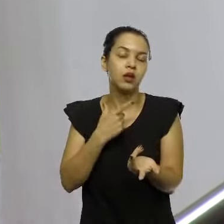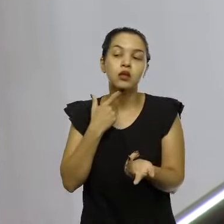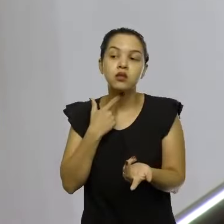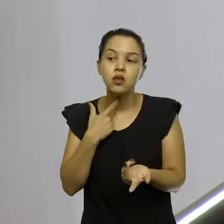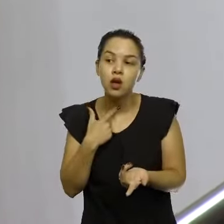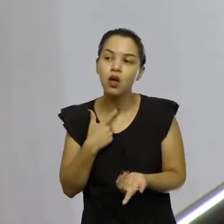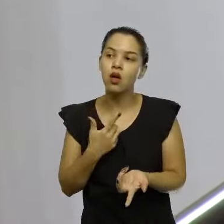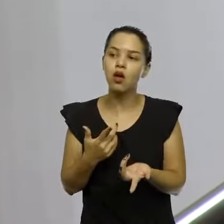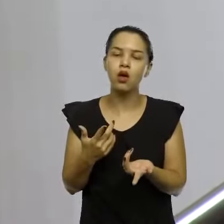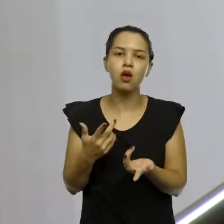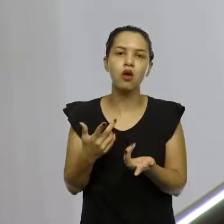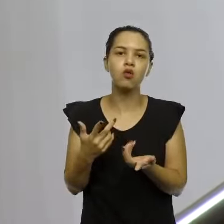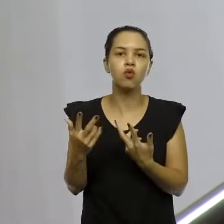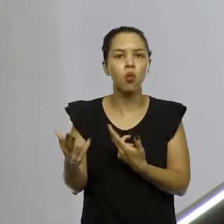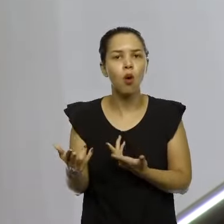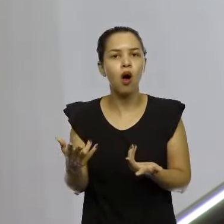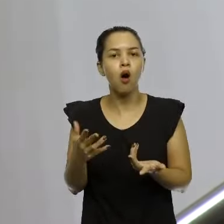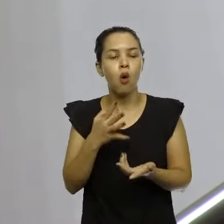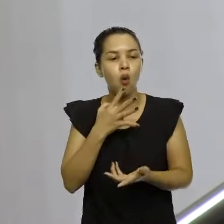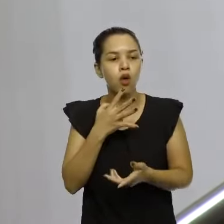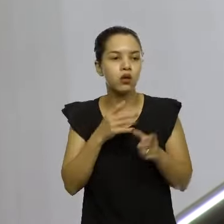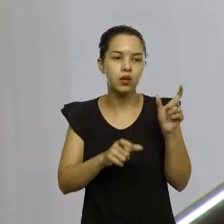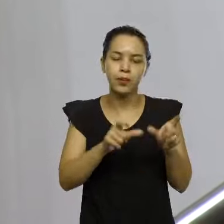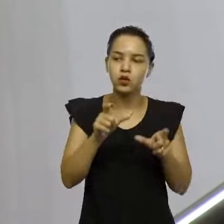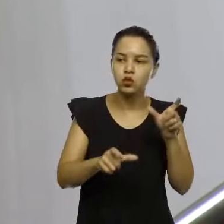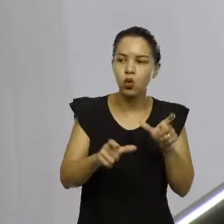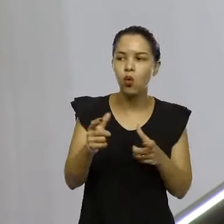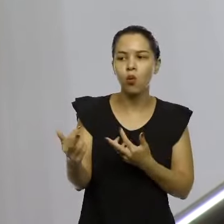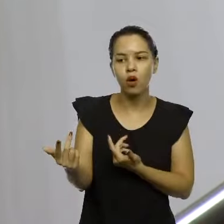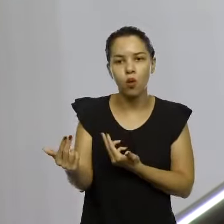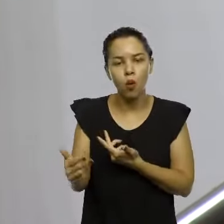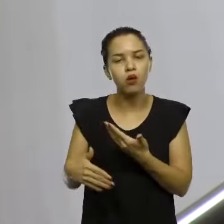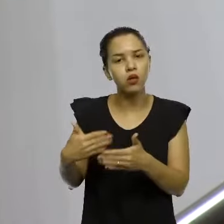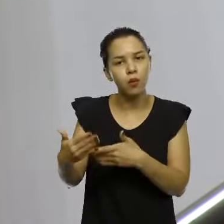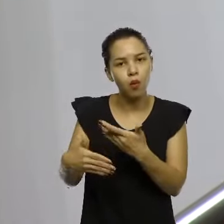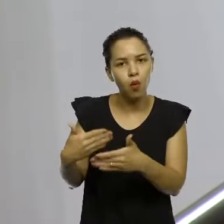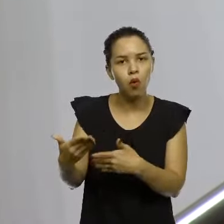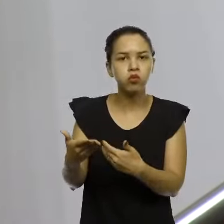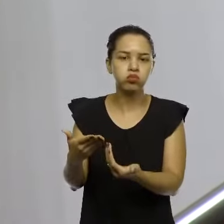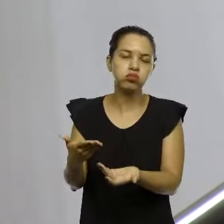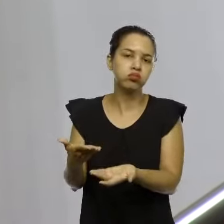conhecer as mesmas pessoas, até acaba se formando amizades aqui dentro.